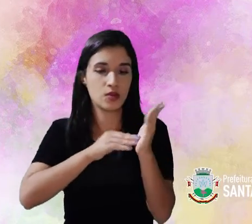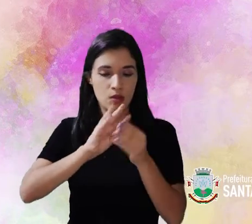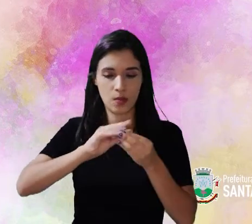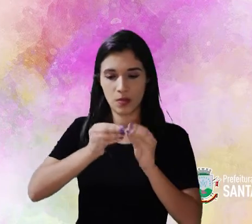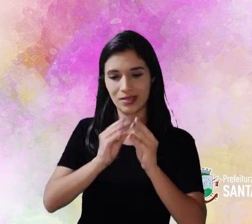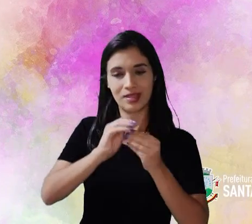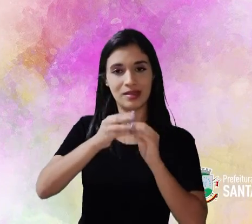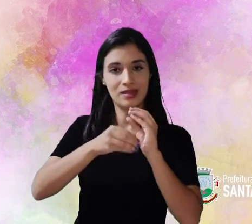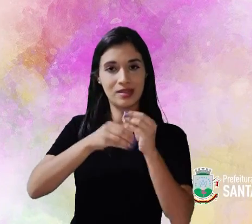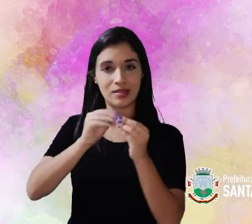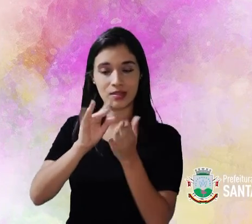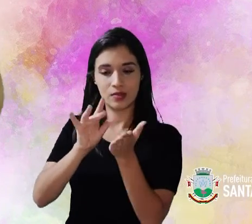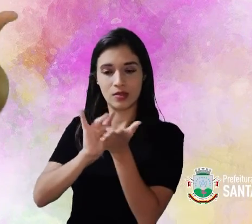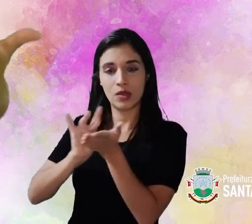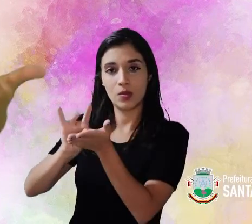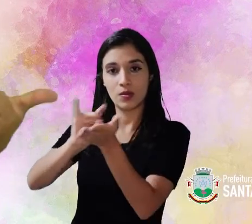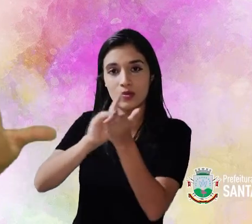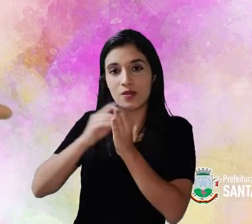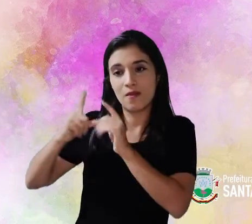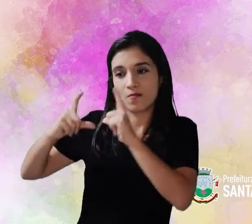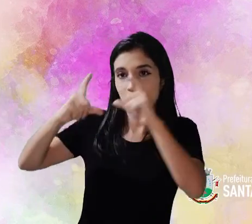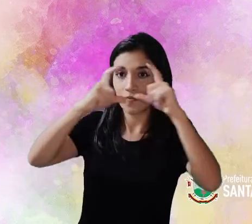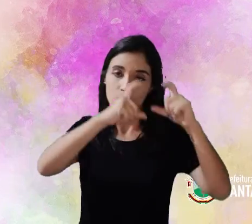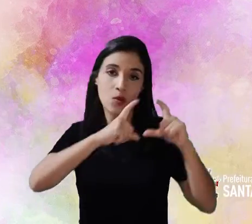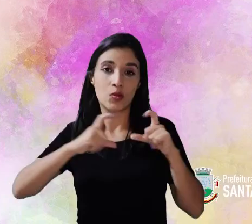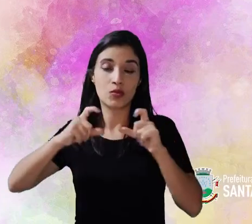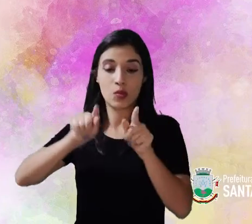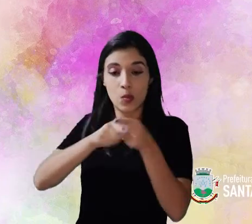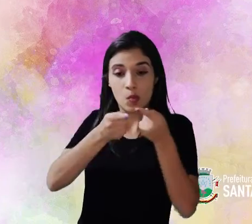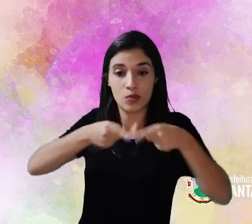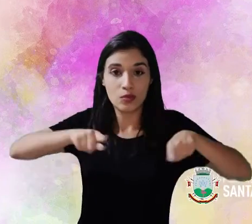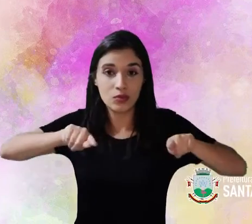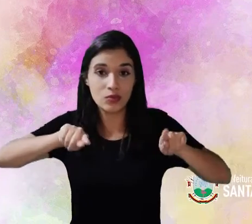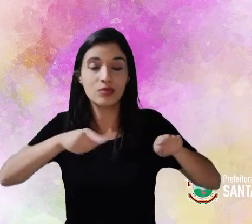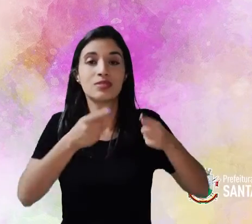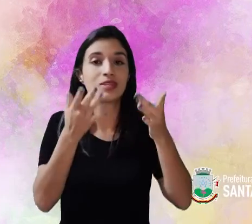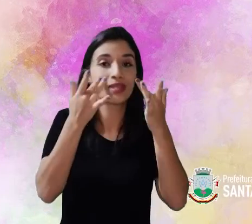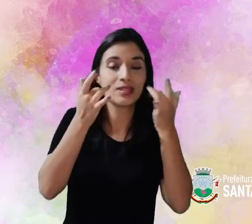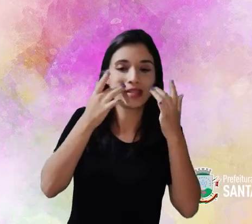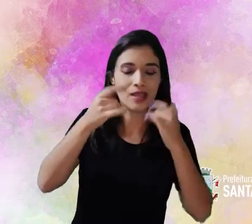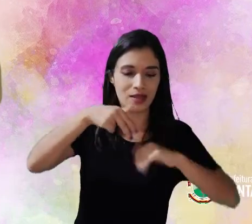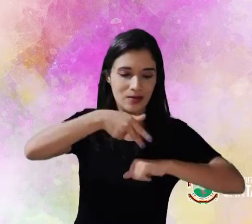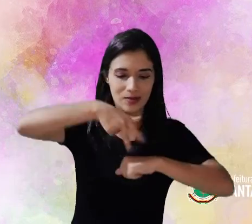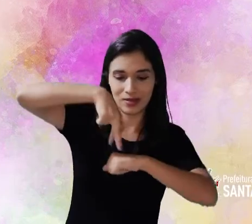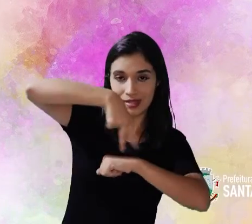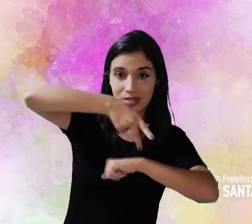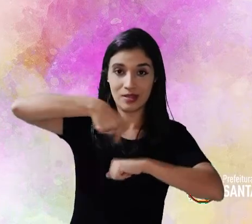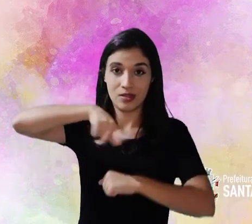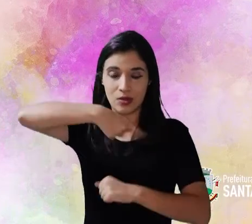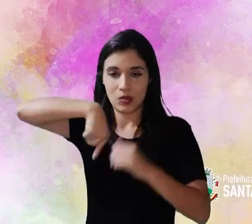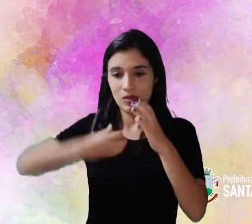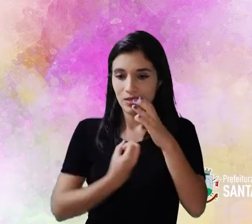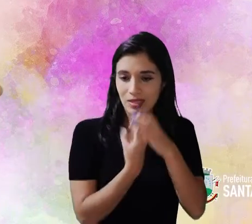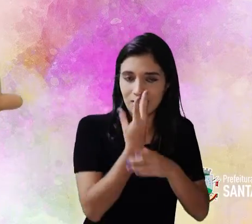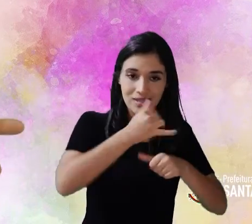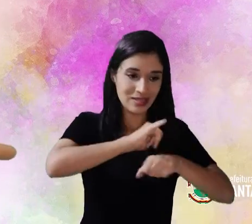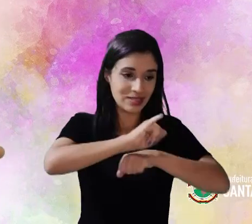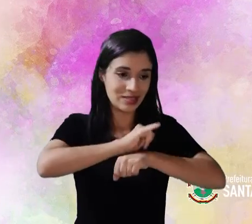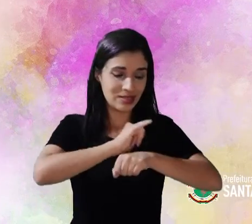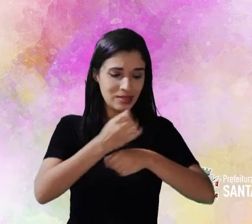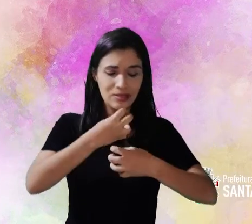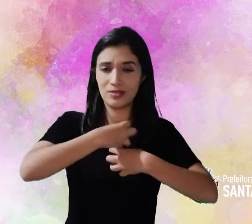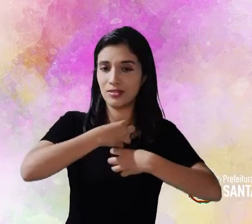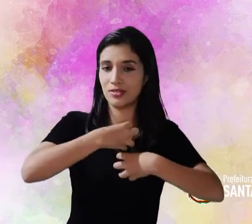da pintura, modelagem, da colagem, fotografia, música, teatro e dança, criamos